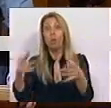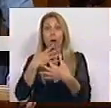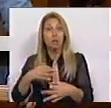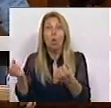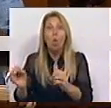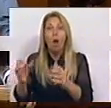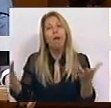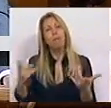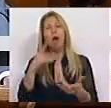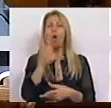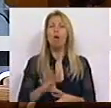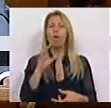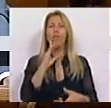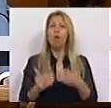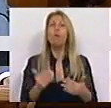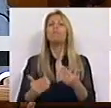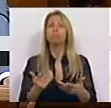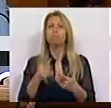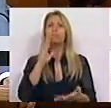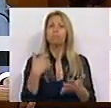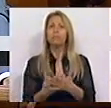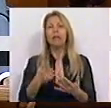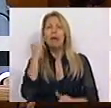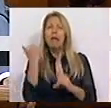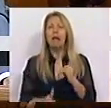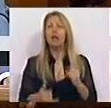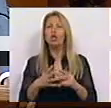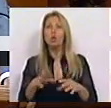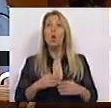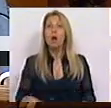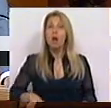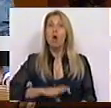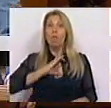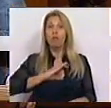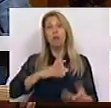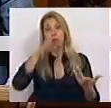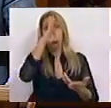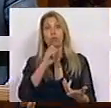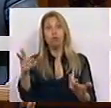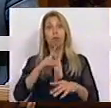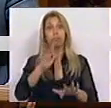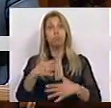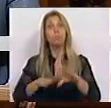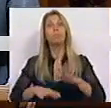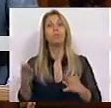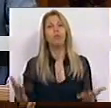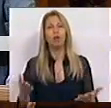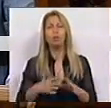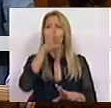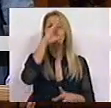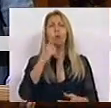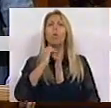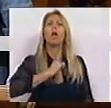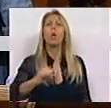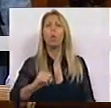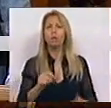mecanismo mais capaz de absorver o risco e dar confiança aos investimentos do setor privado do que o Estado. O Estado não se opõe aos agentes económicos,